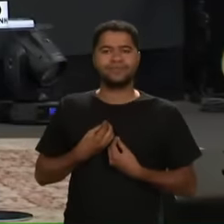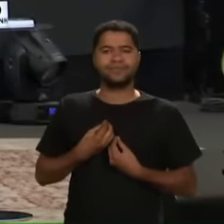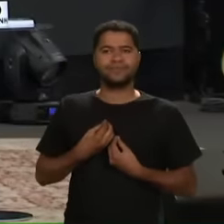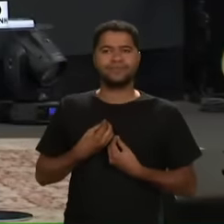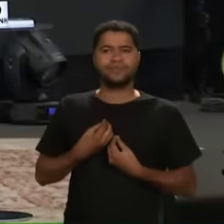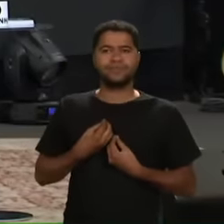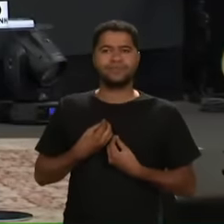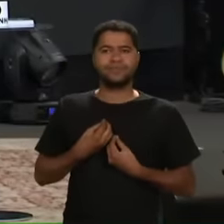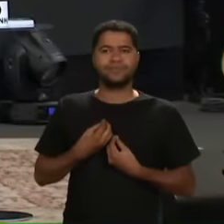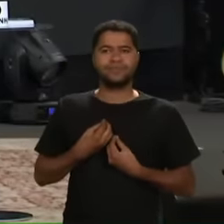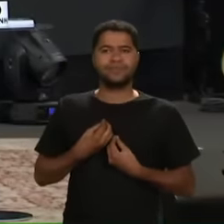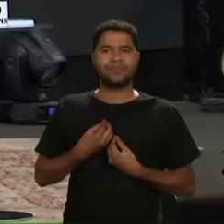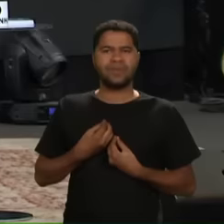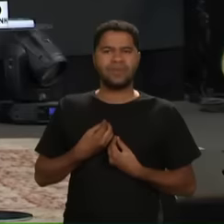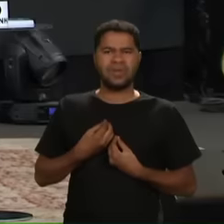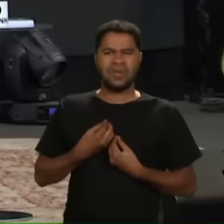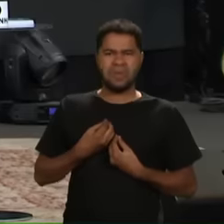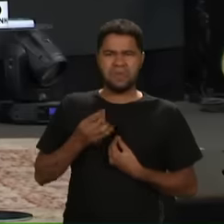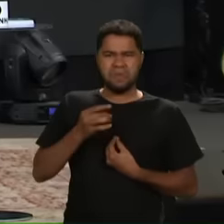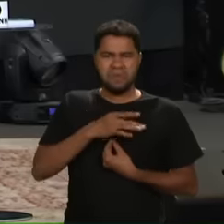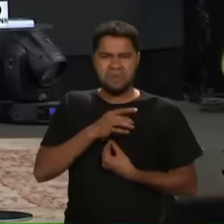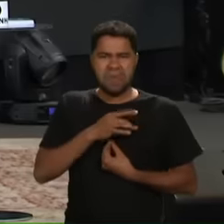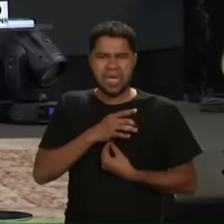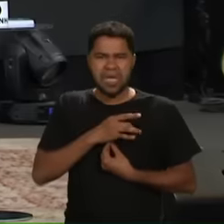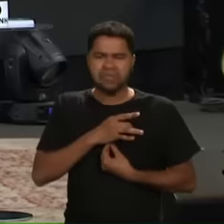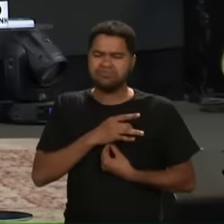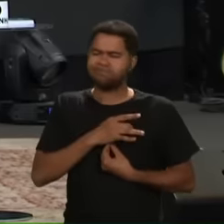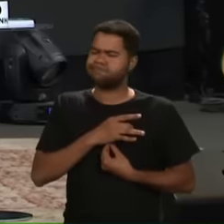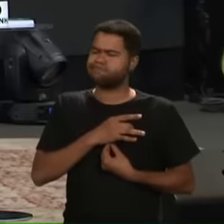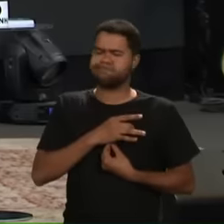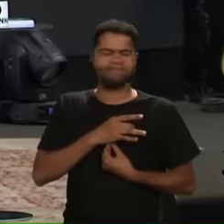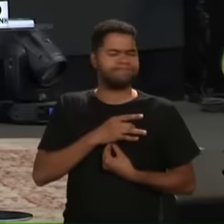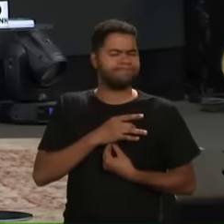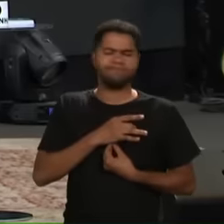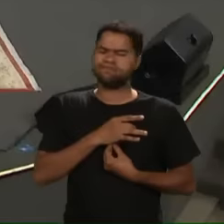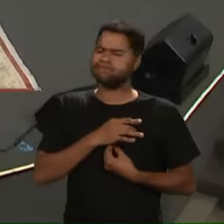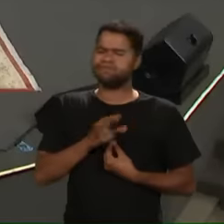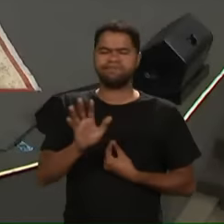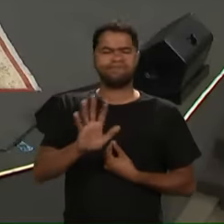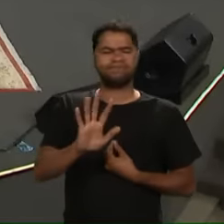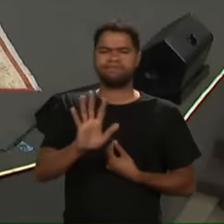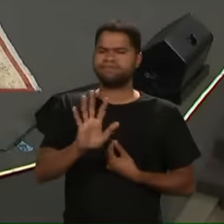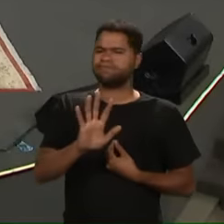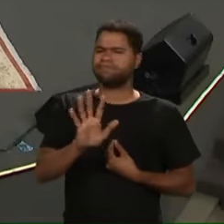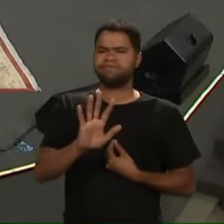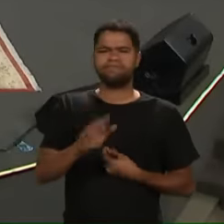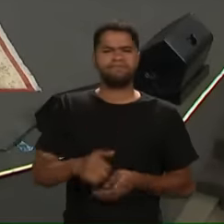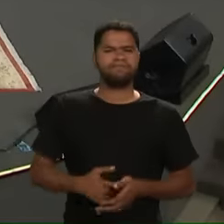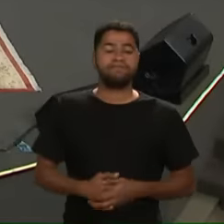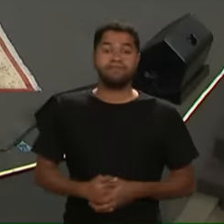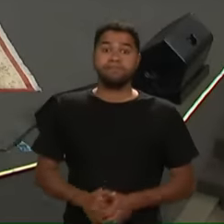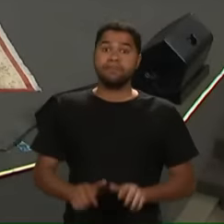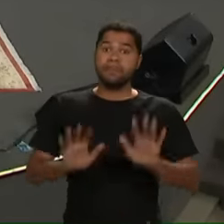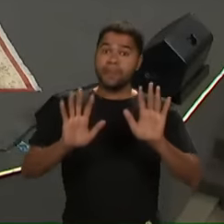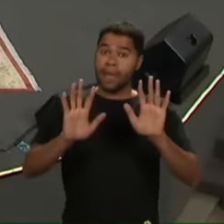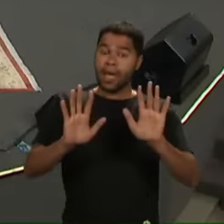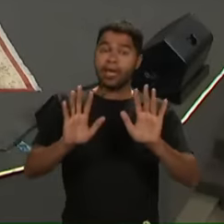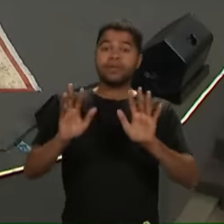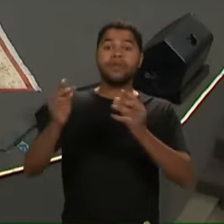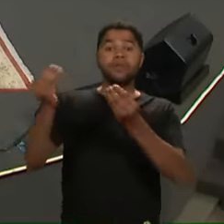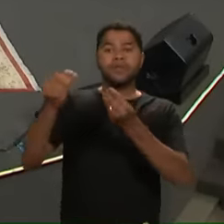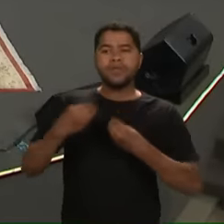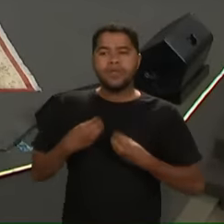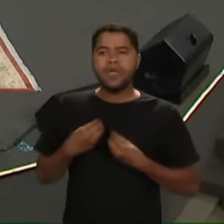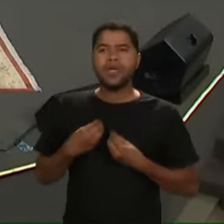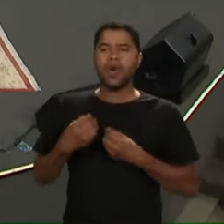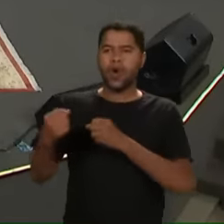Ele não nos deu O Espírito De covardia De medo Mas Ele tem nos dado o que?